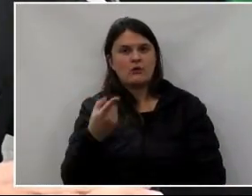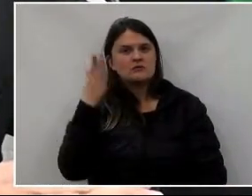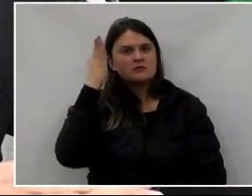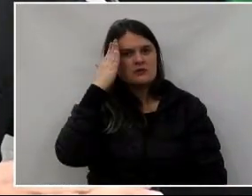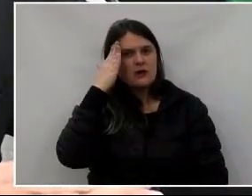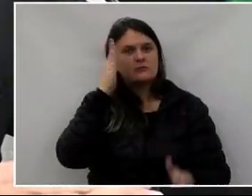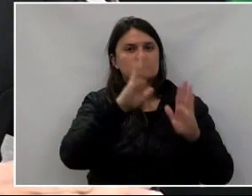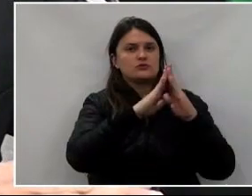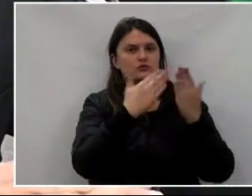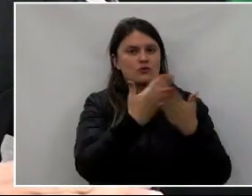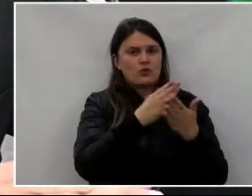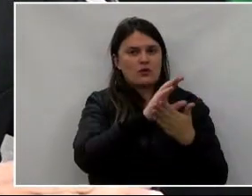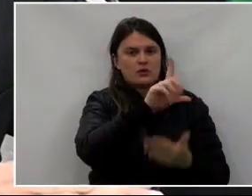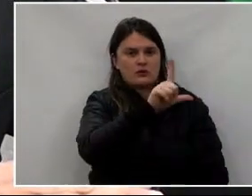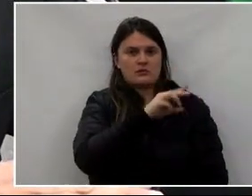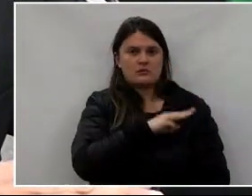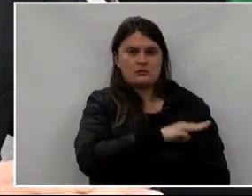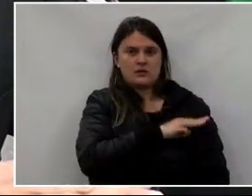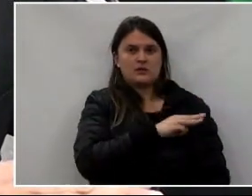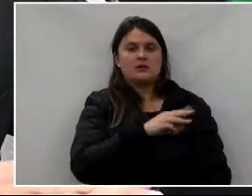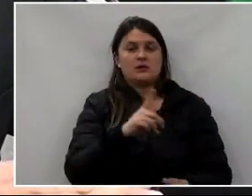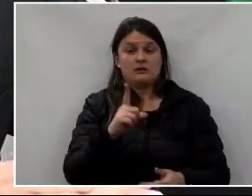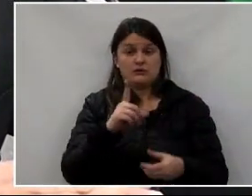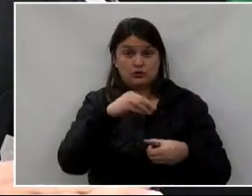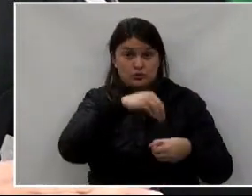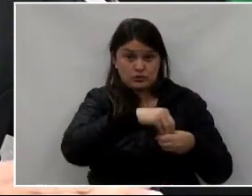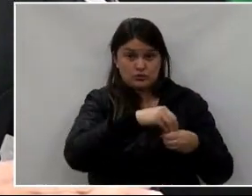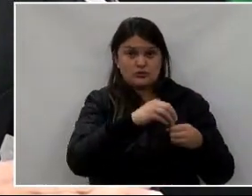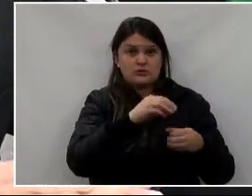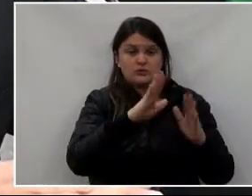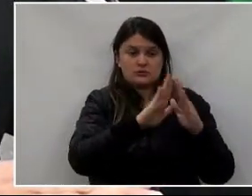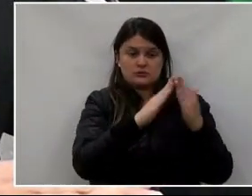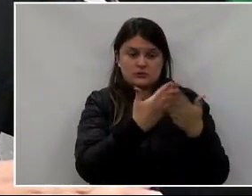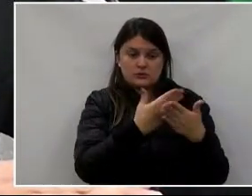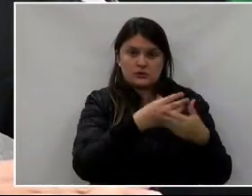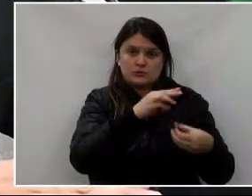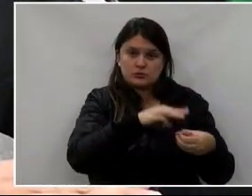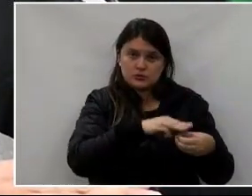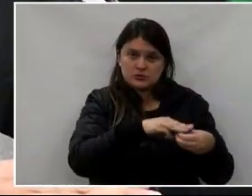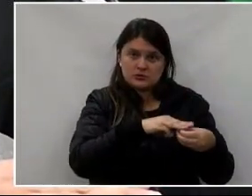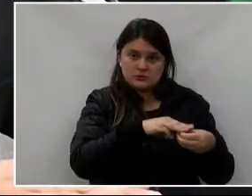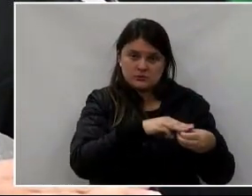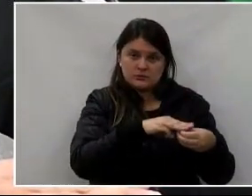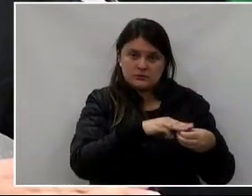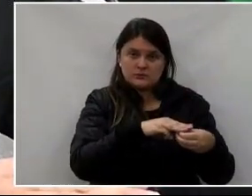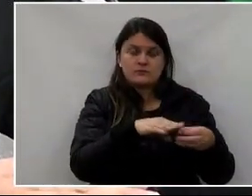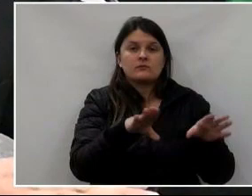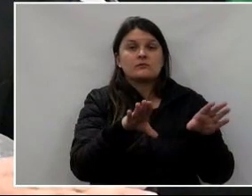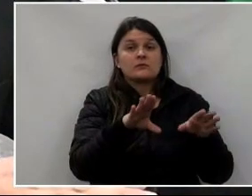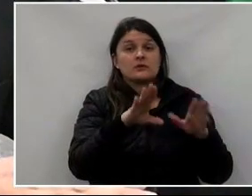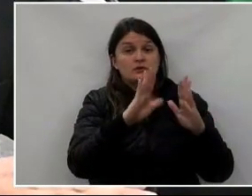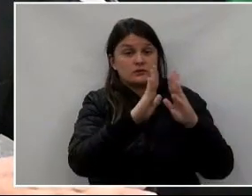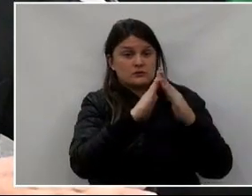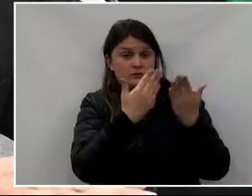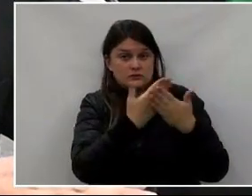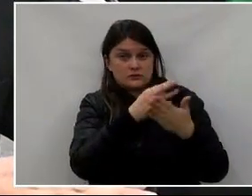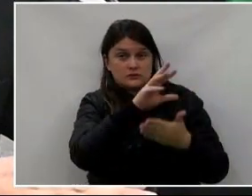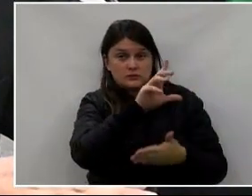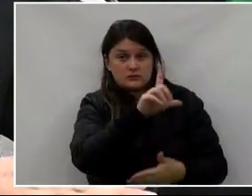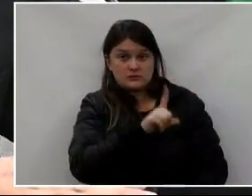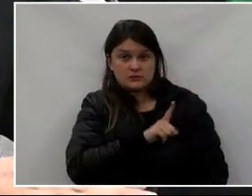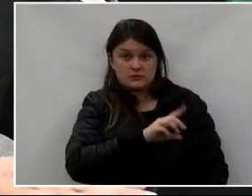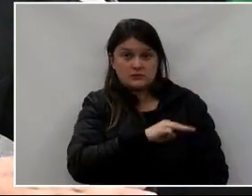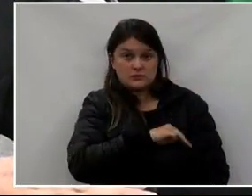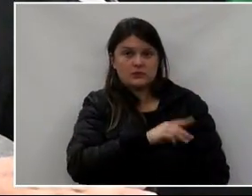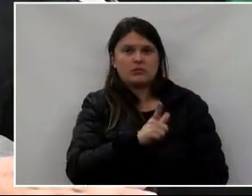Lauro Mille contempla ali o colégio municipal, a escola municipal. Nós sabemos que o Lauro Mille contempla também os